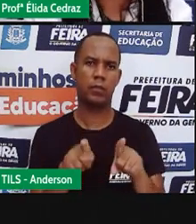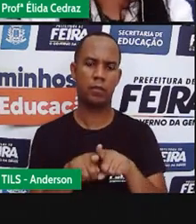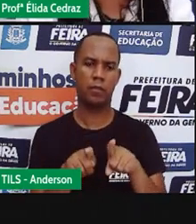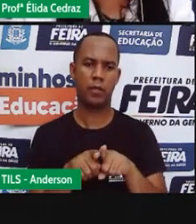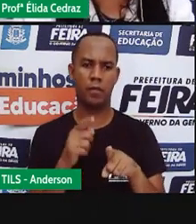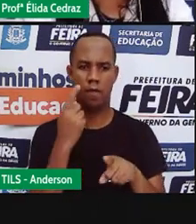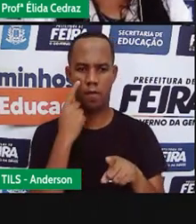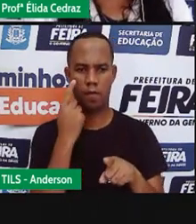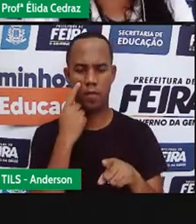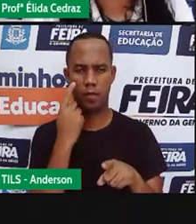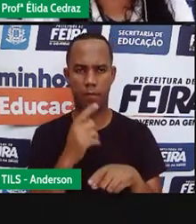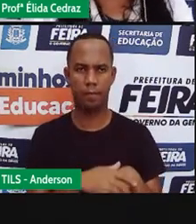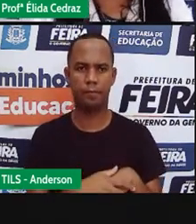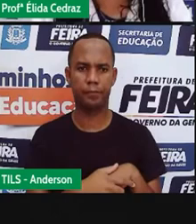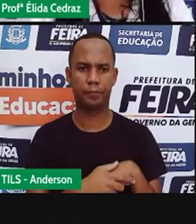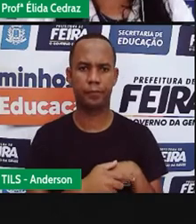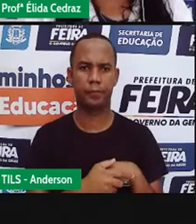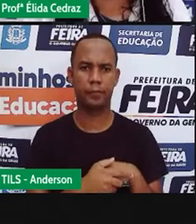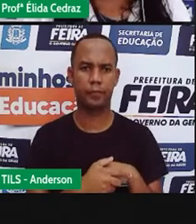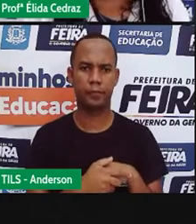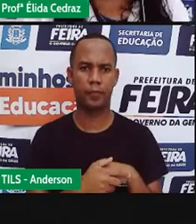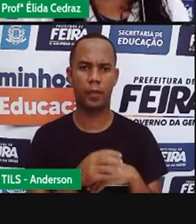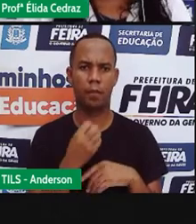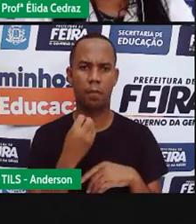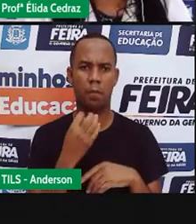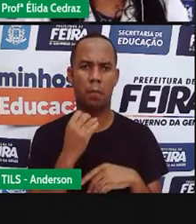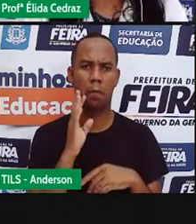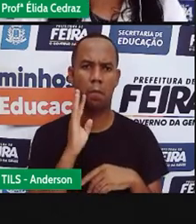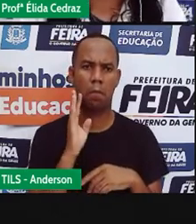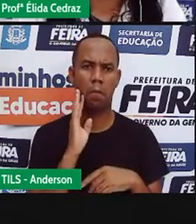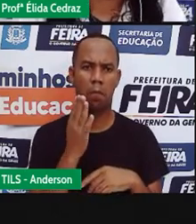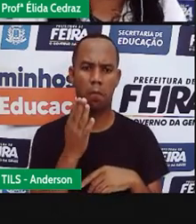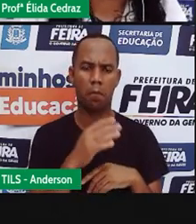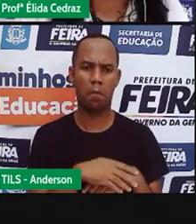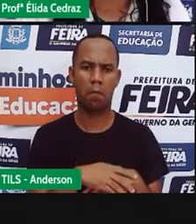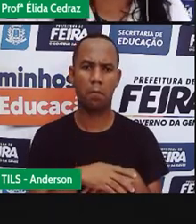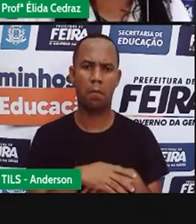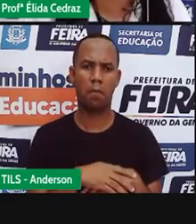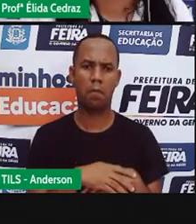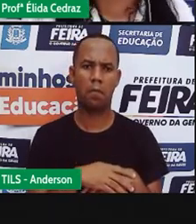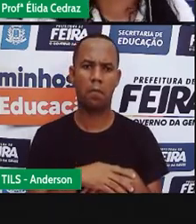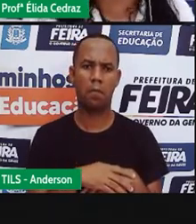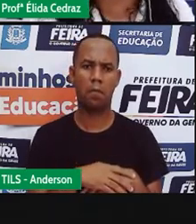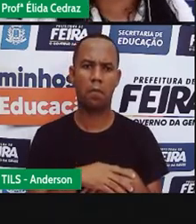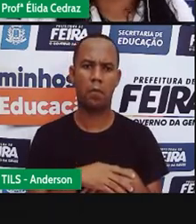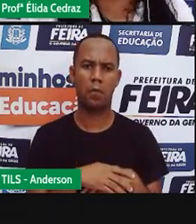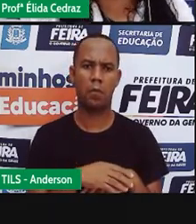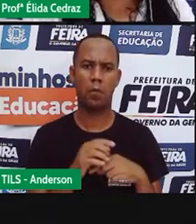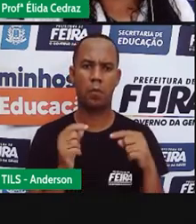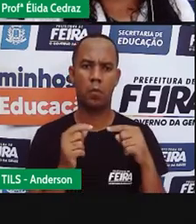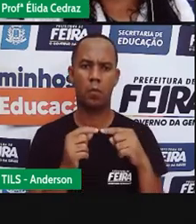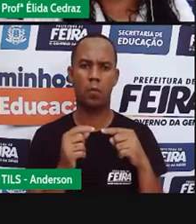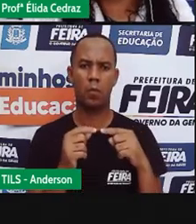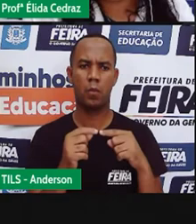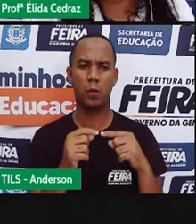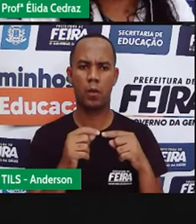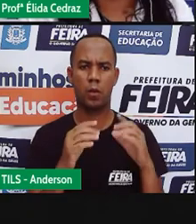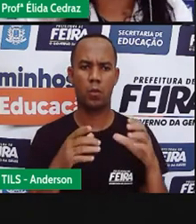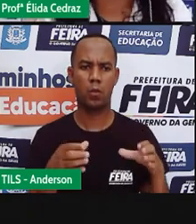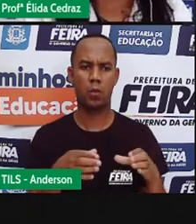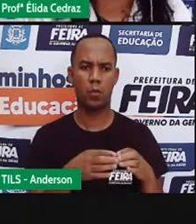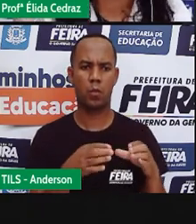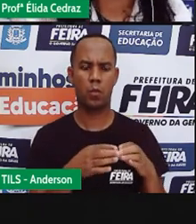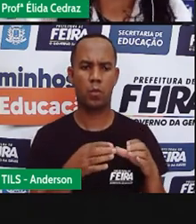pode ver que as paredes elas falam que as paredes são bem largas para ficar o que? fresquinho ao ponto dos moradores